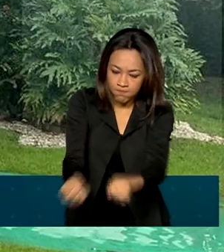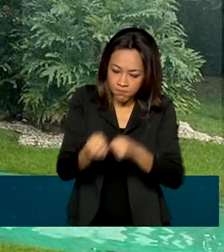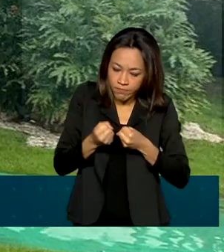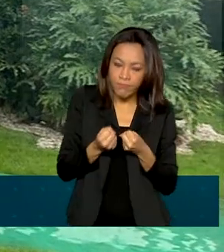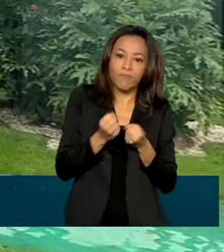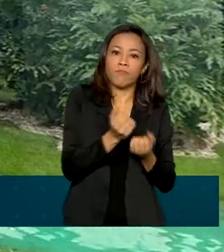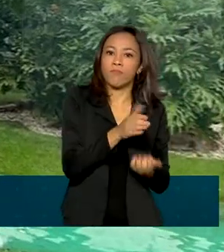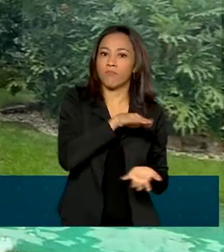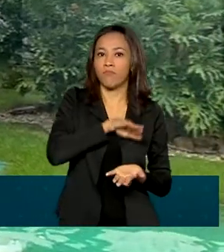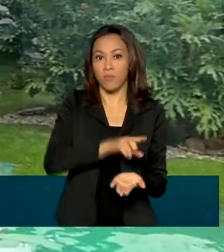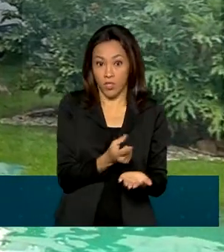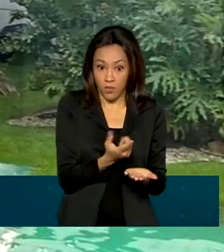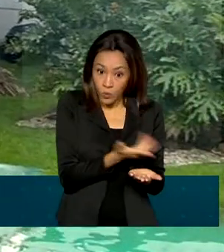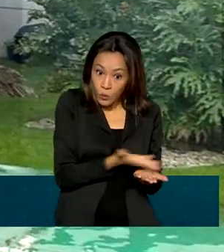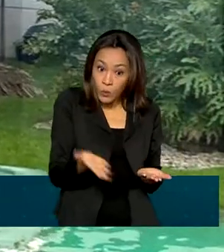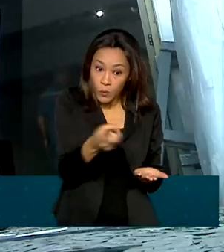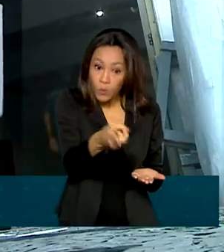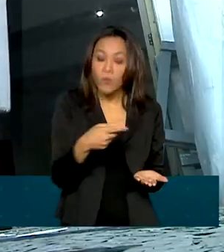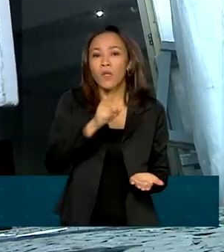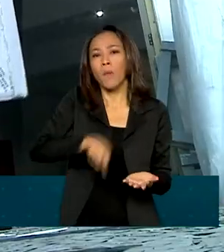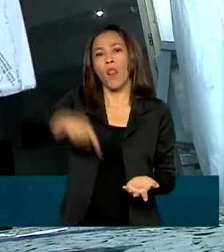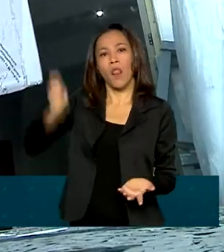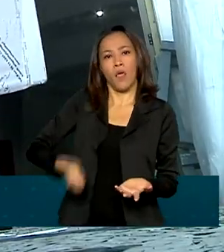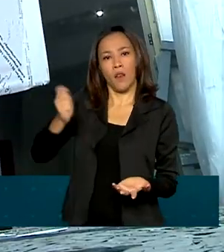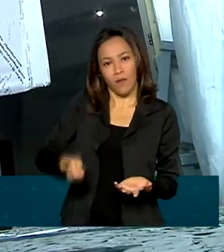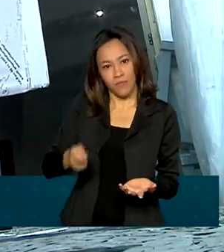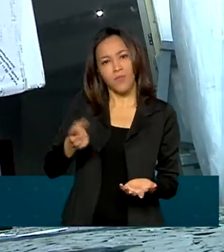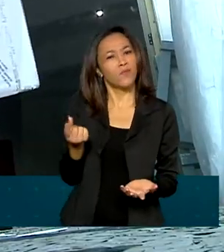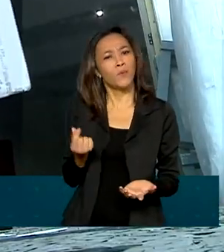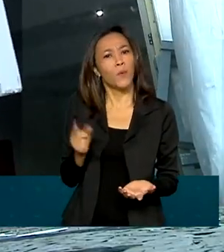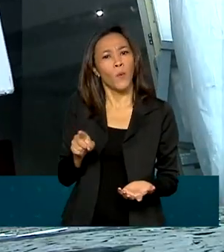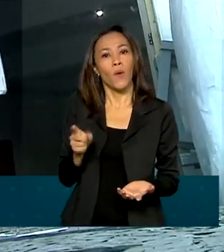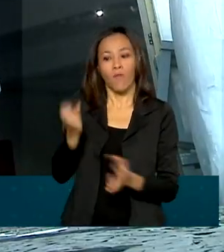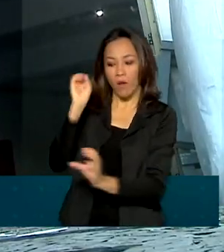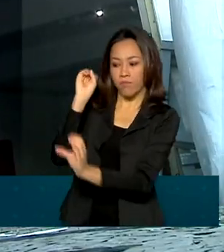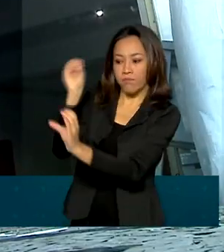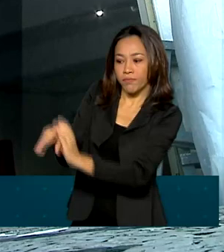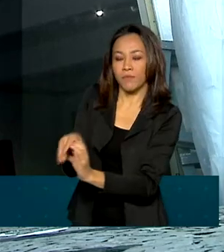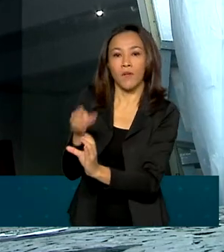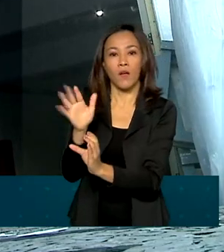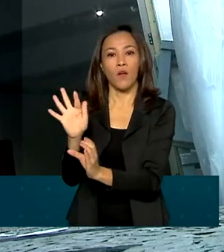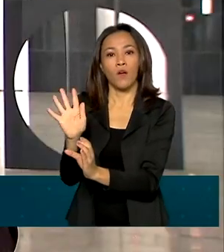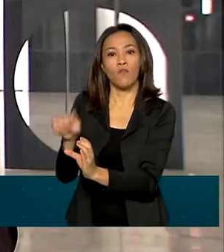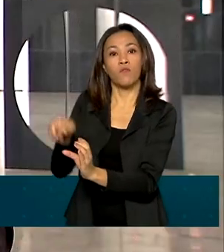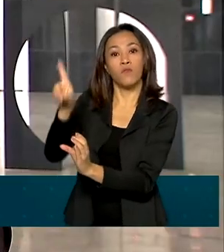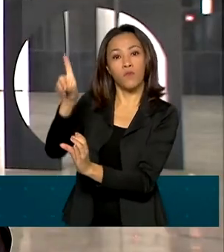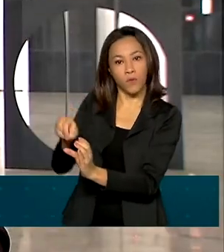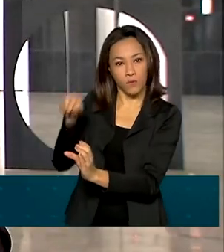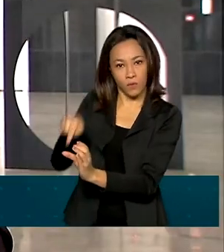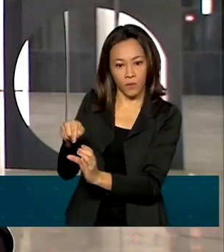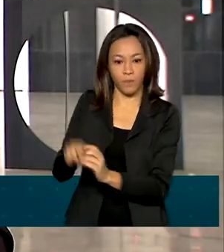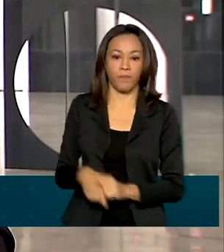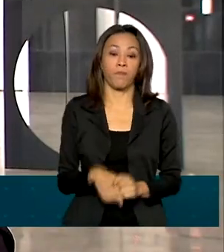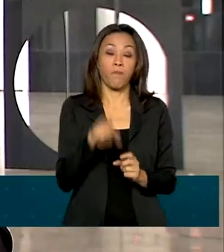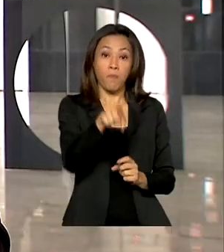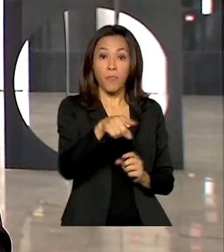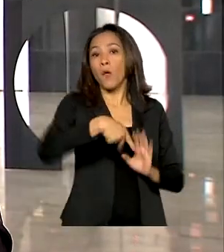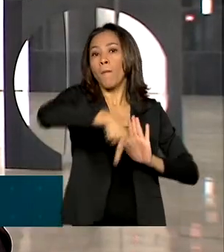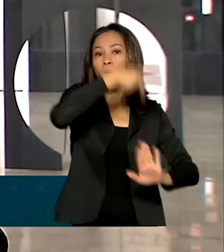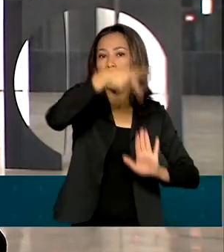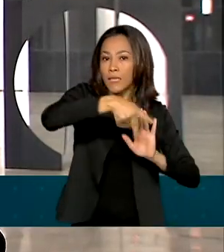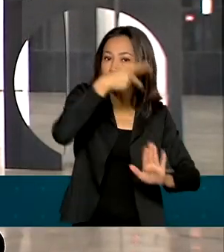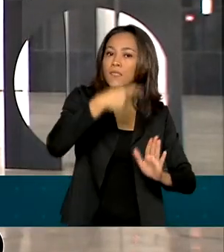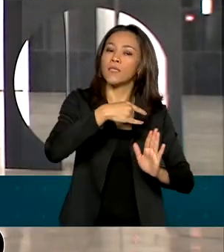em operações policiais, depois de leiloados, tem um destino. O Fundo Nacional Antidrogas, FUNAD. Uma portaria do Ministério da